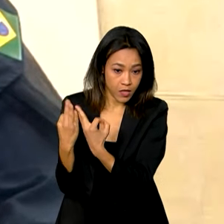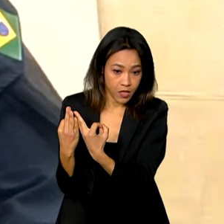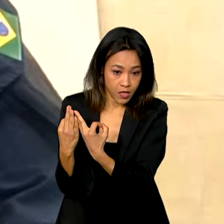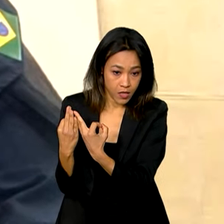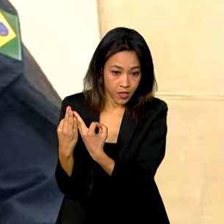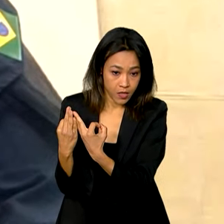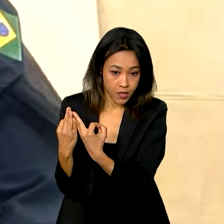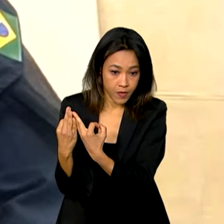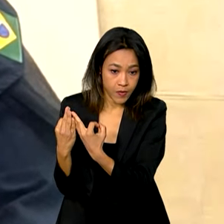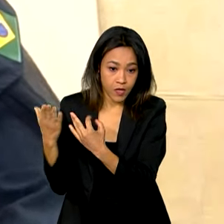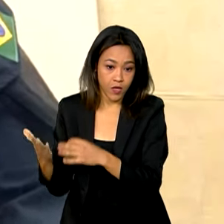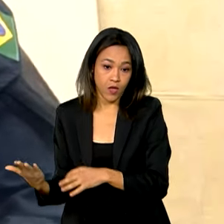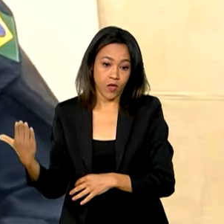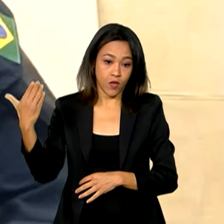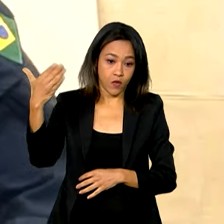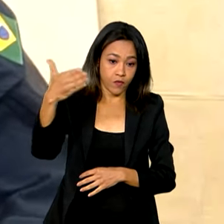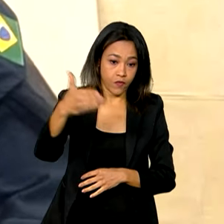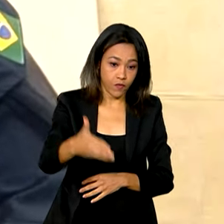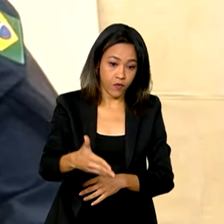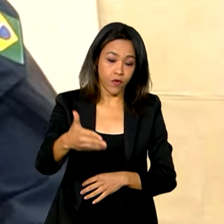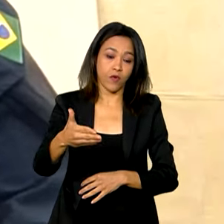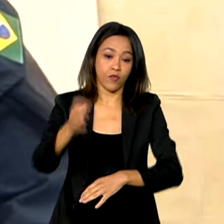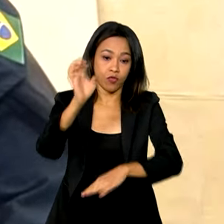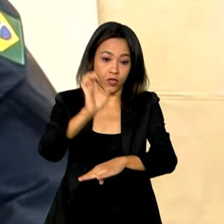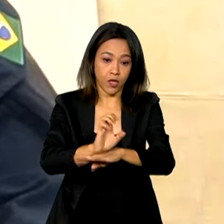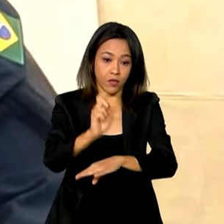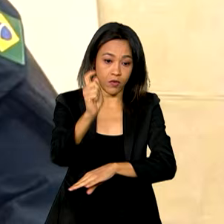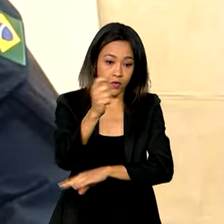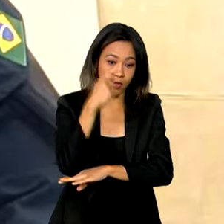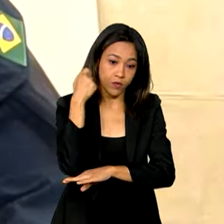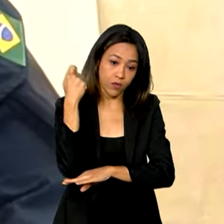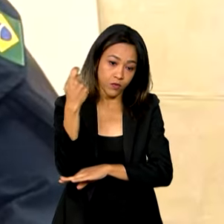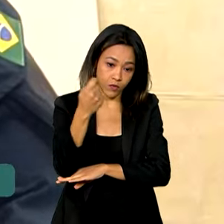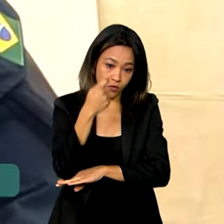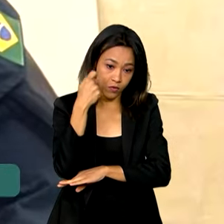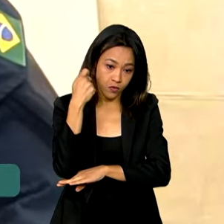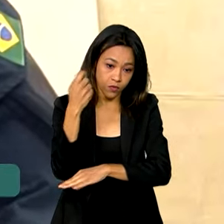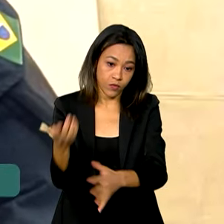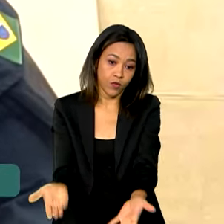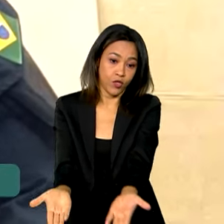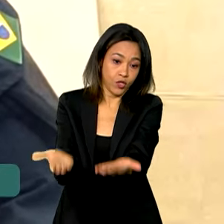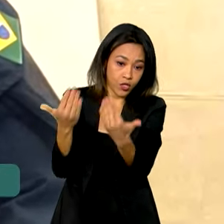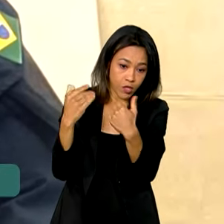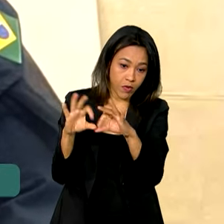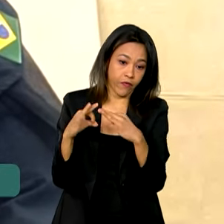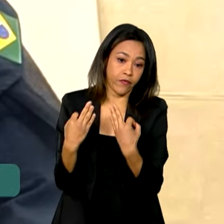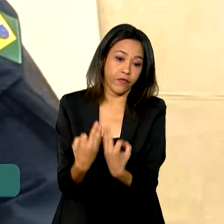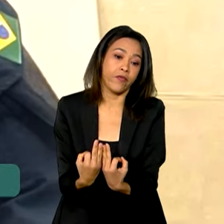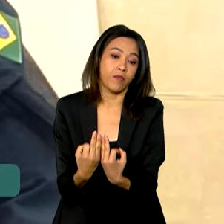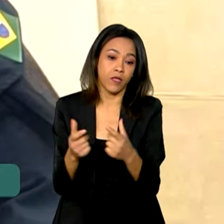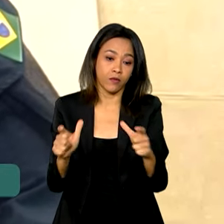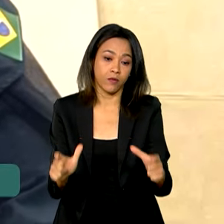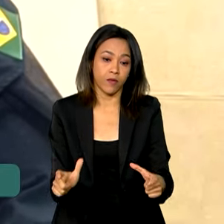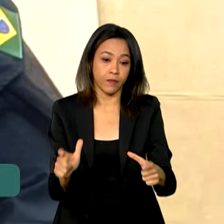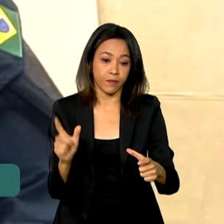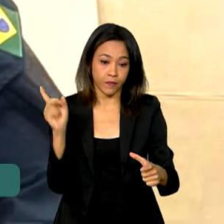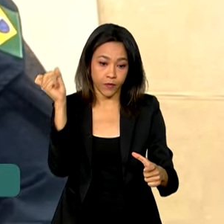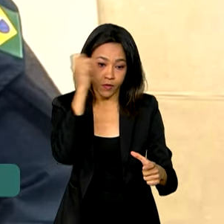Eu fui pro litoral do estado do Rio Grande do Sul, com um ponto do estado não afetado. Tiramos eles desse cenário caótico que se encontrava aqui o estado.